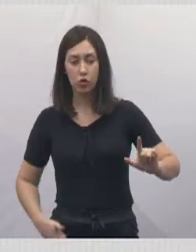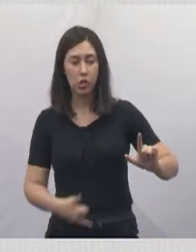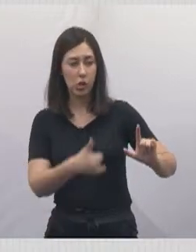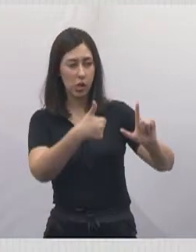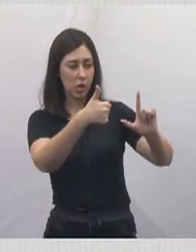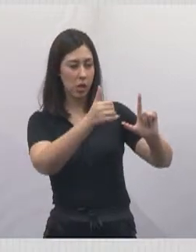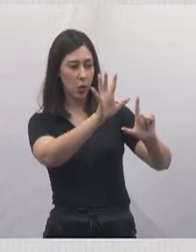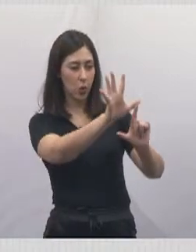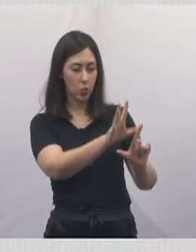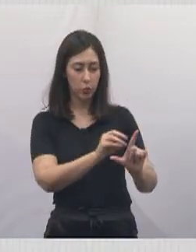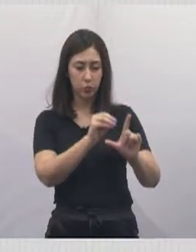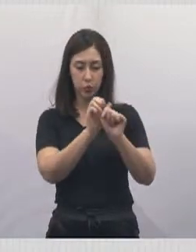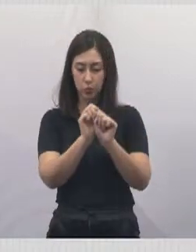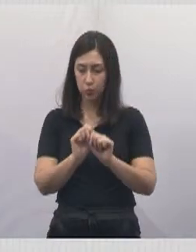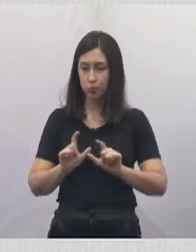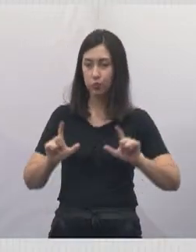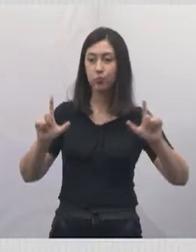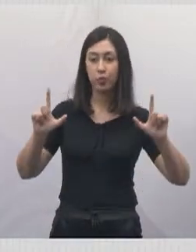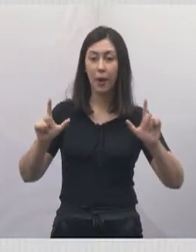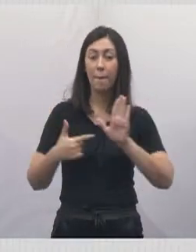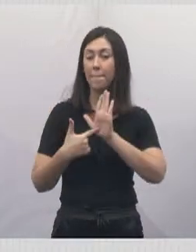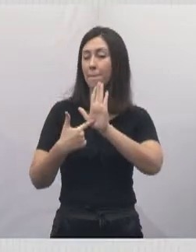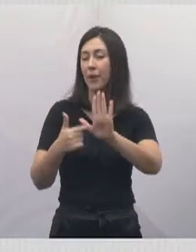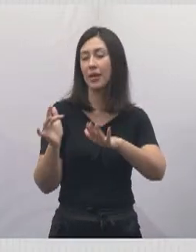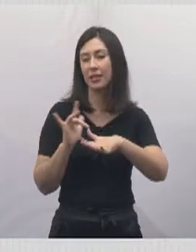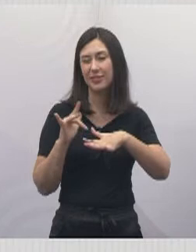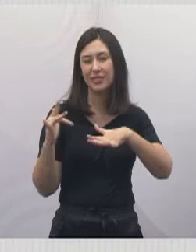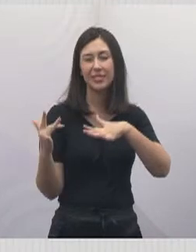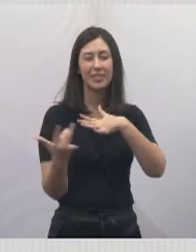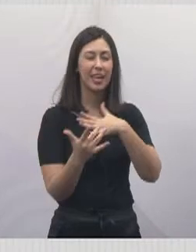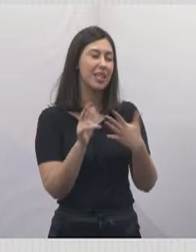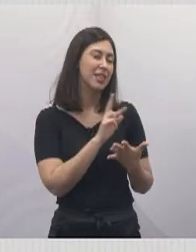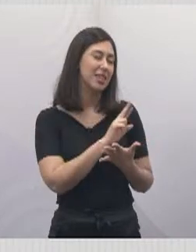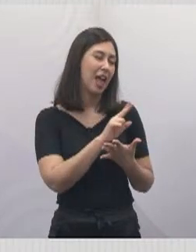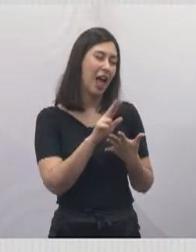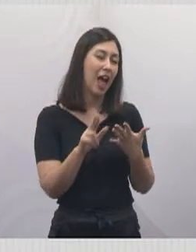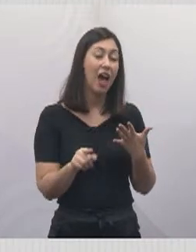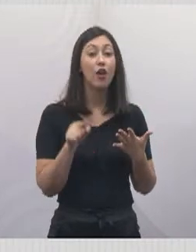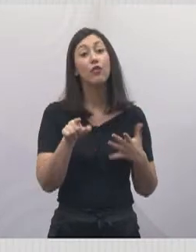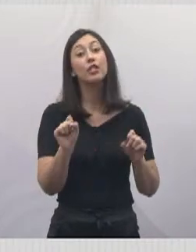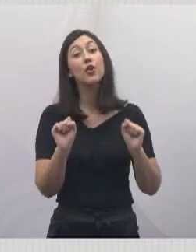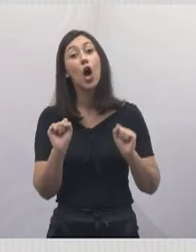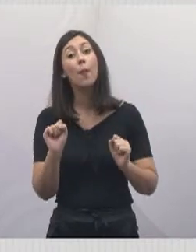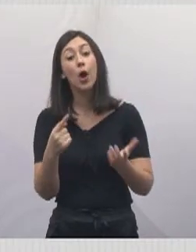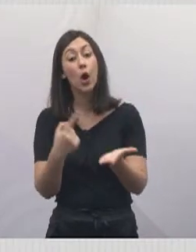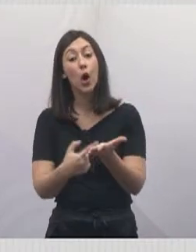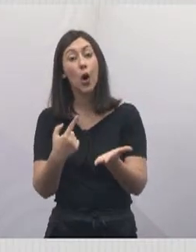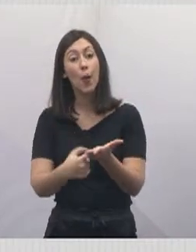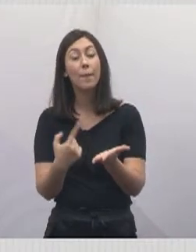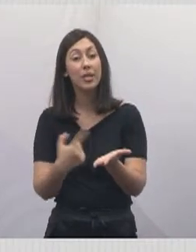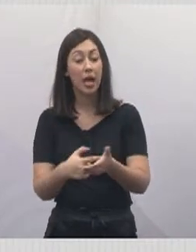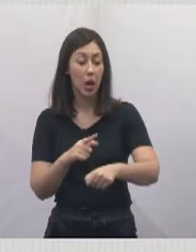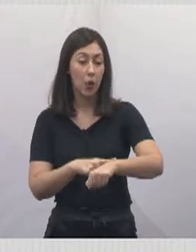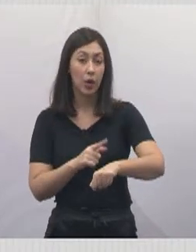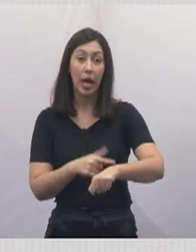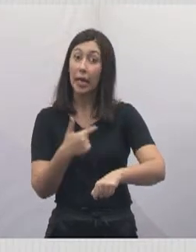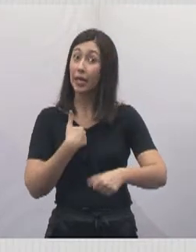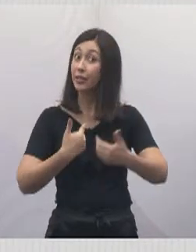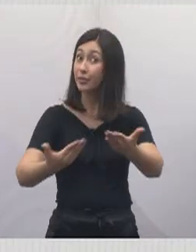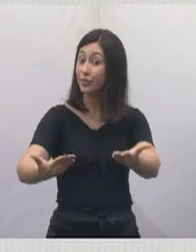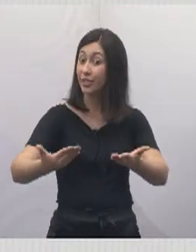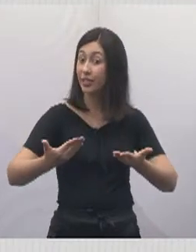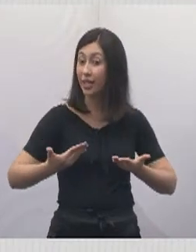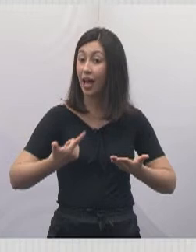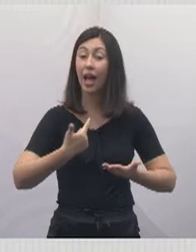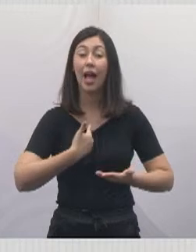vai aparecer tudo o que a gente faz, todas as nossas mídias sociais e você poderá agendar um horário para que eu possa te atender também.